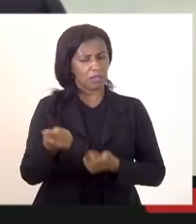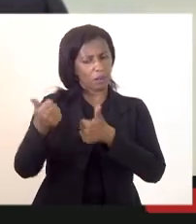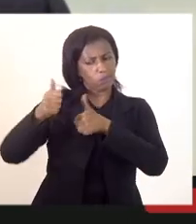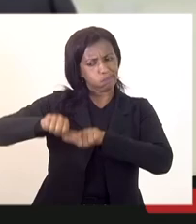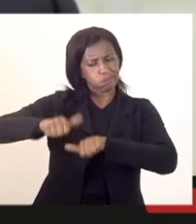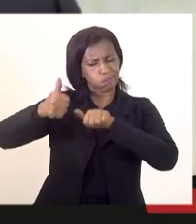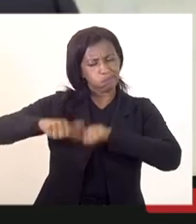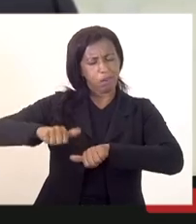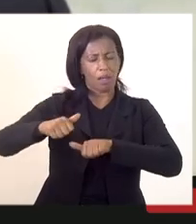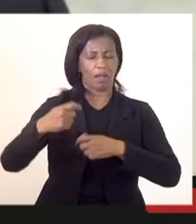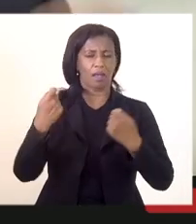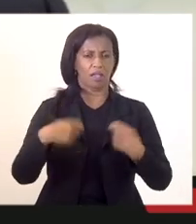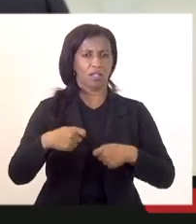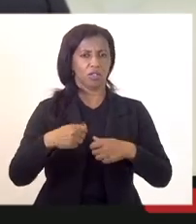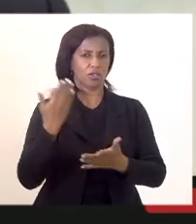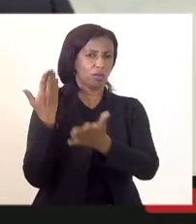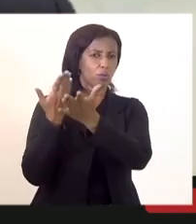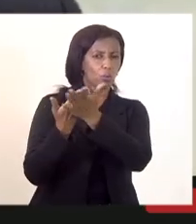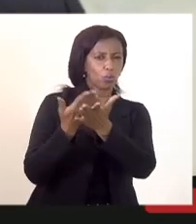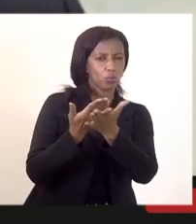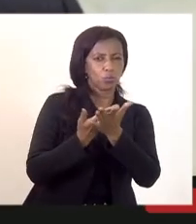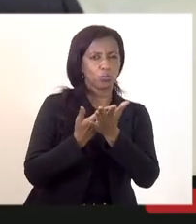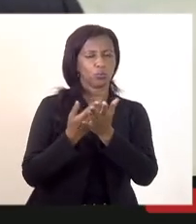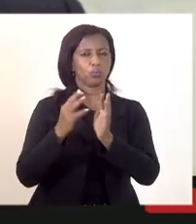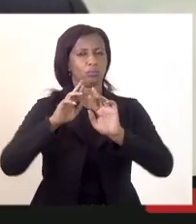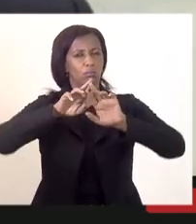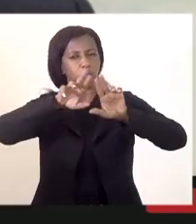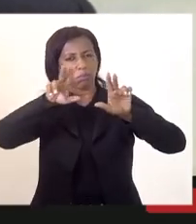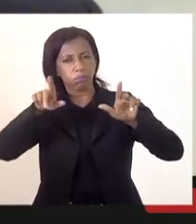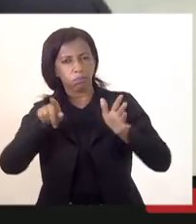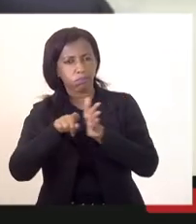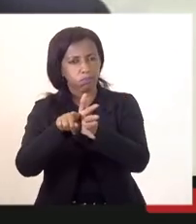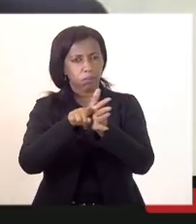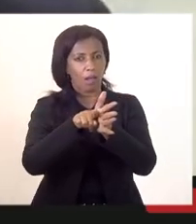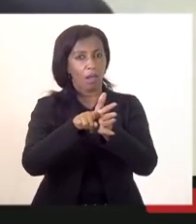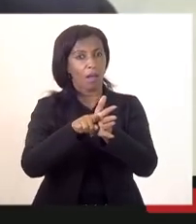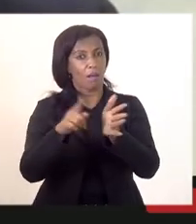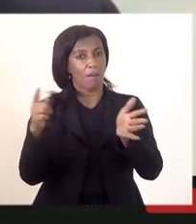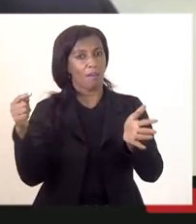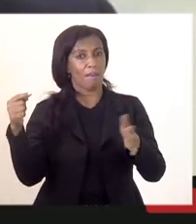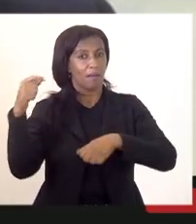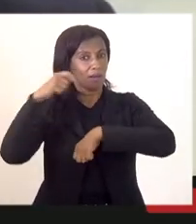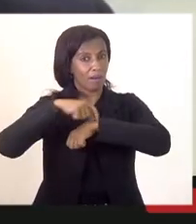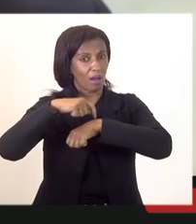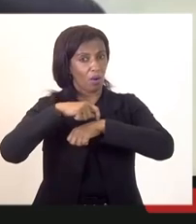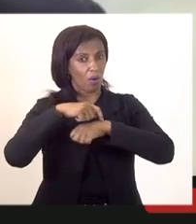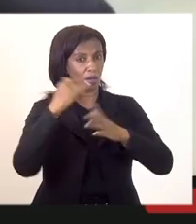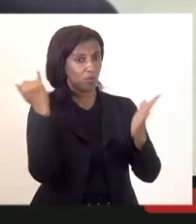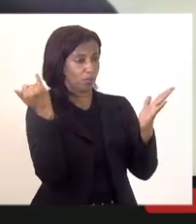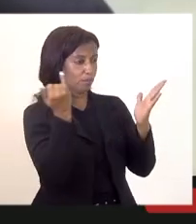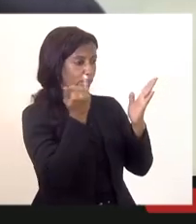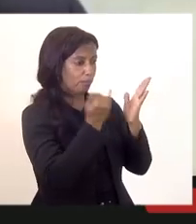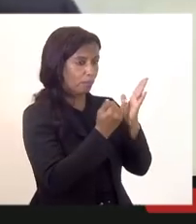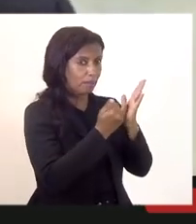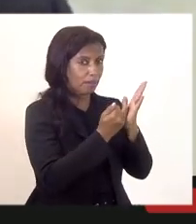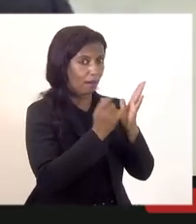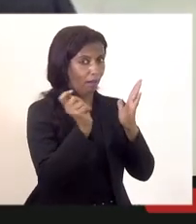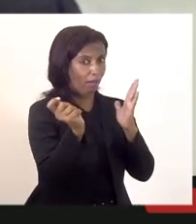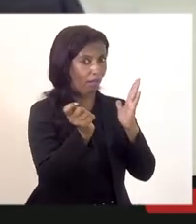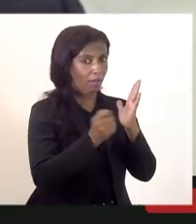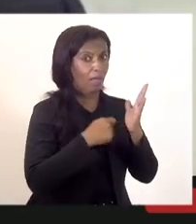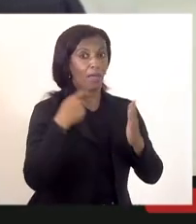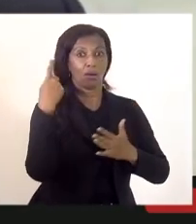interlocução faz todo o estudo análise discute mas na hora de publicar e assinar é o seu CPF que vai